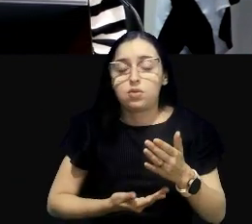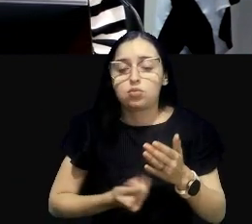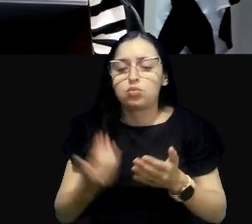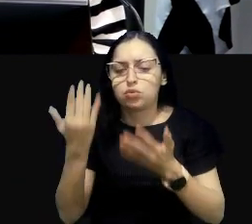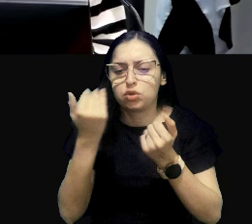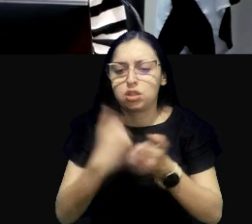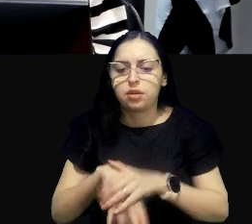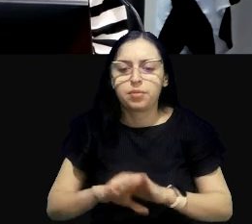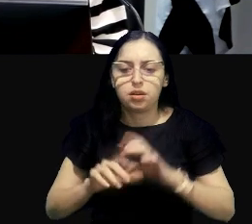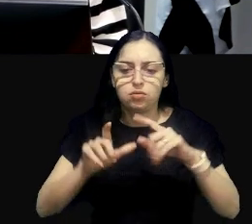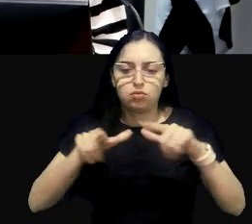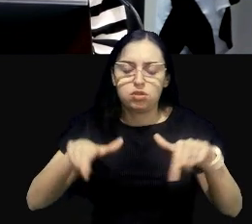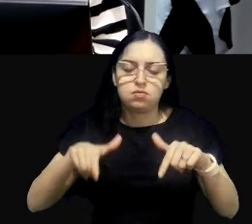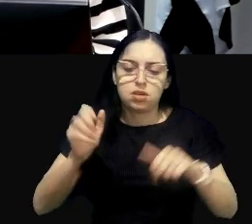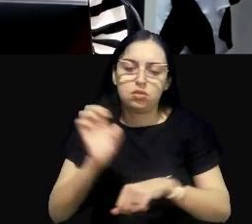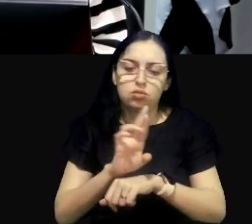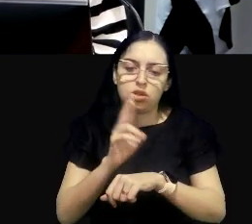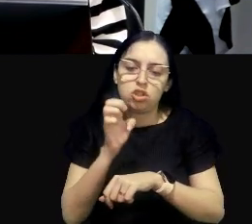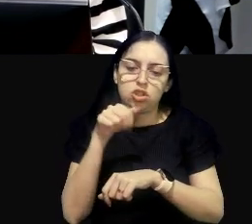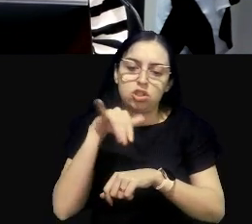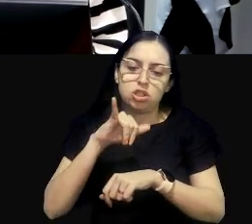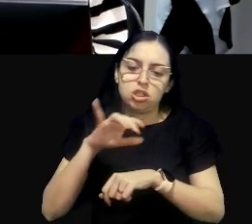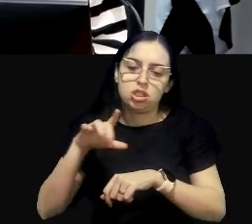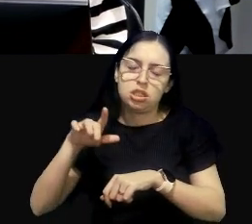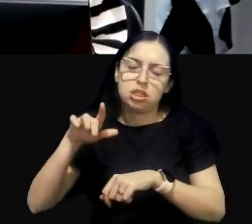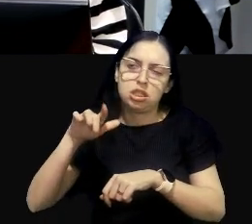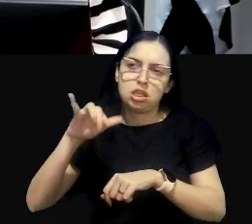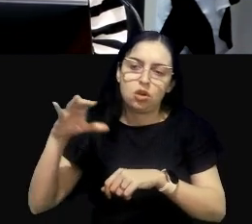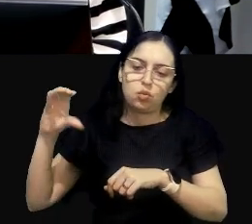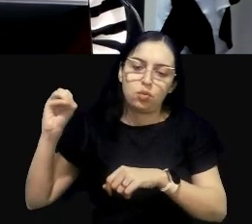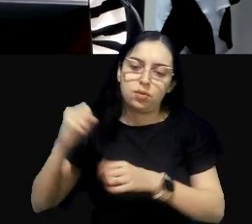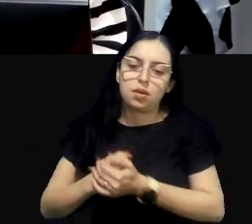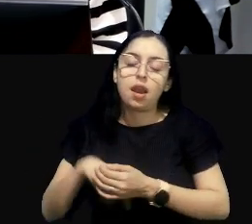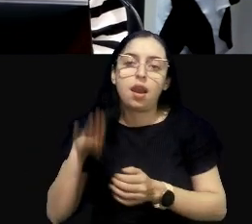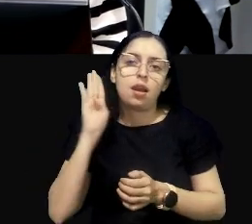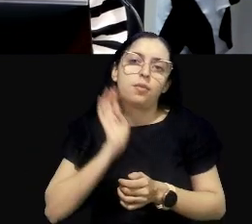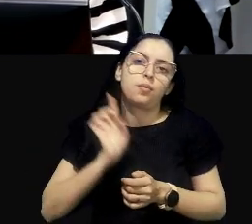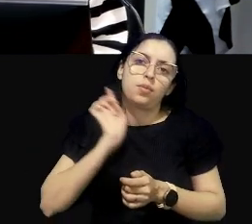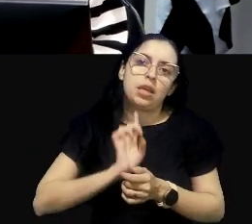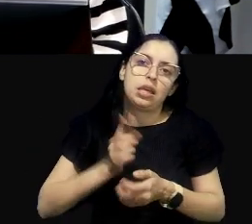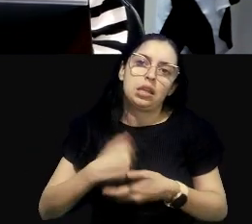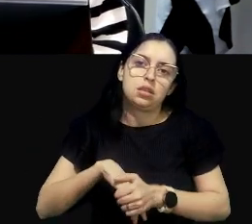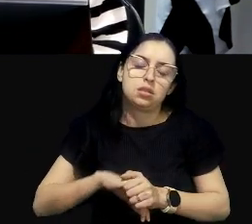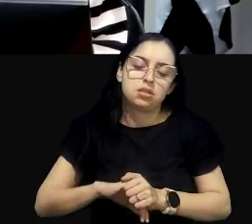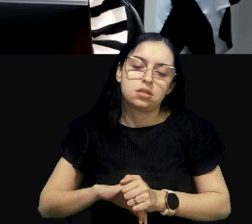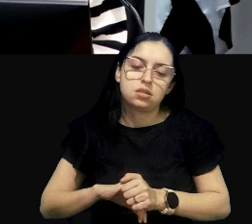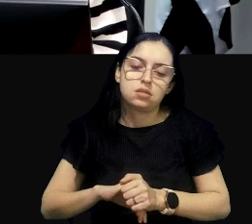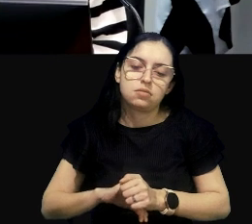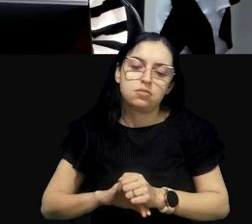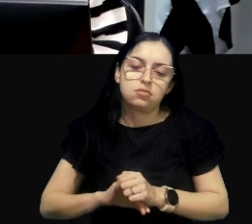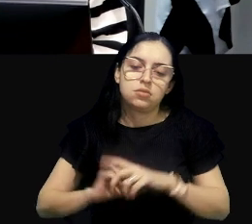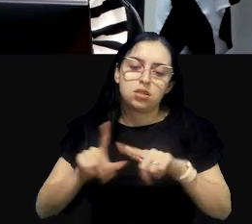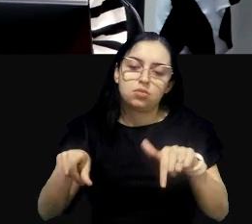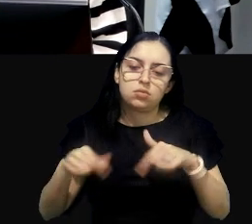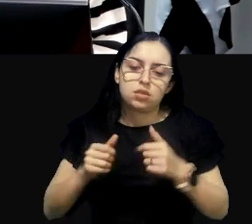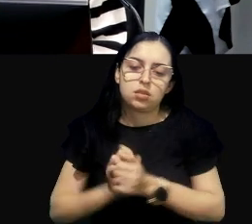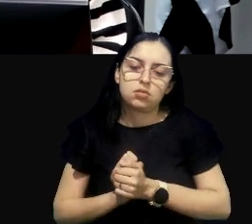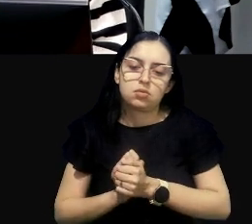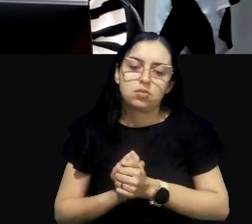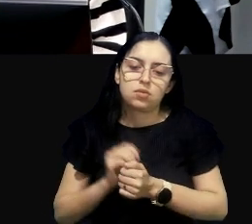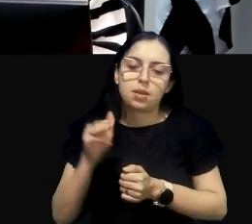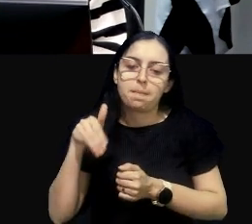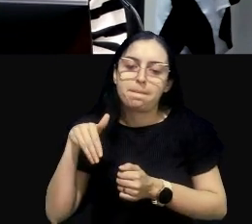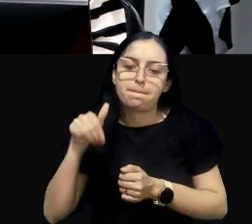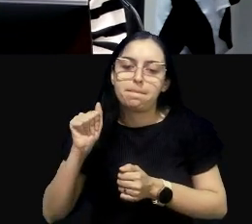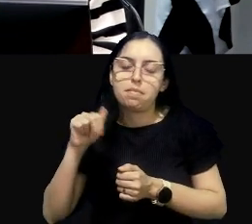numa região, num estado de Minas, ali, num sistema que a gente chama Mar de Morros,